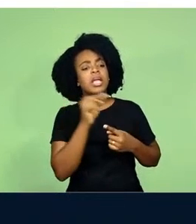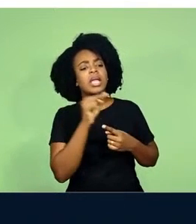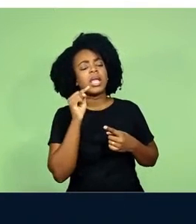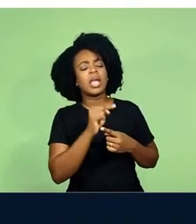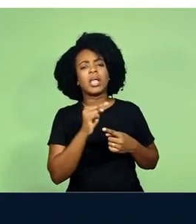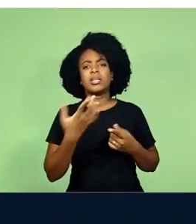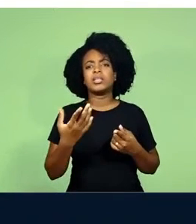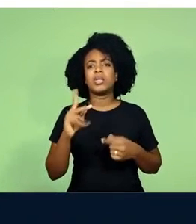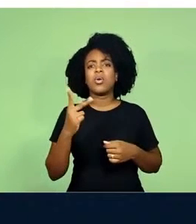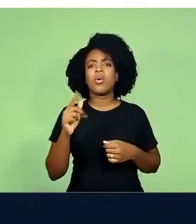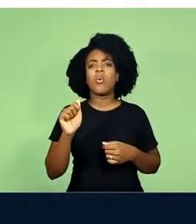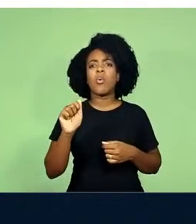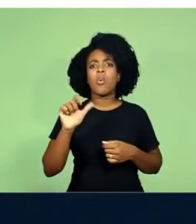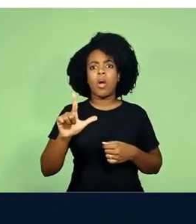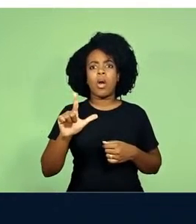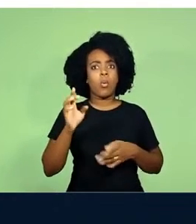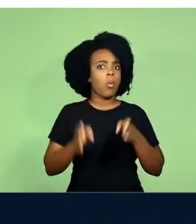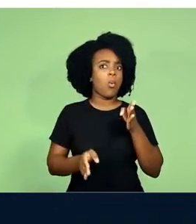Raul.